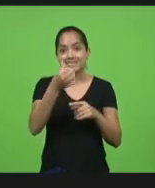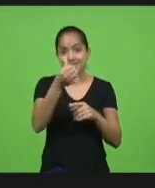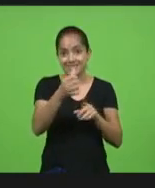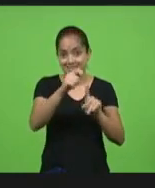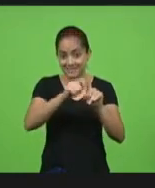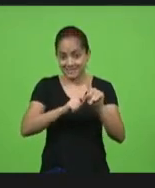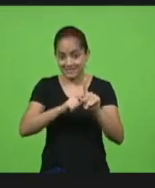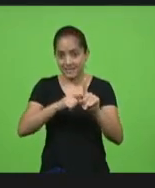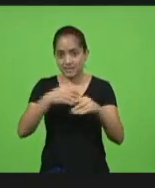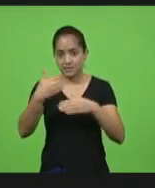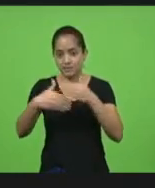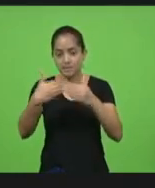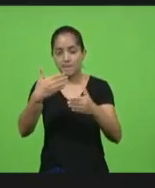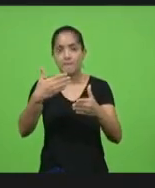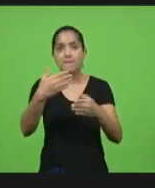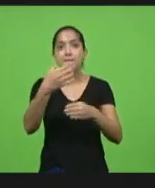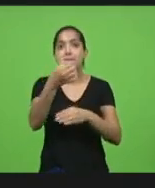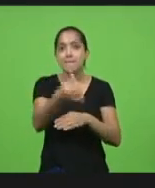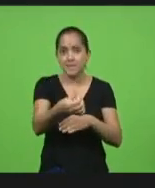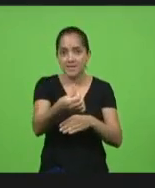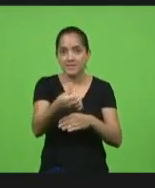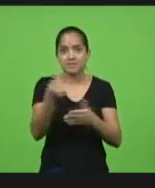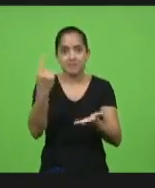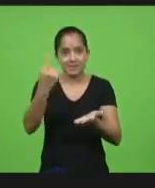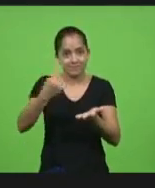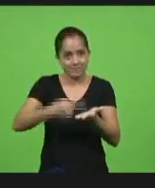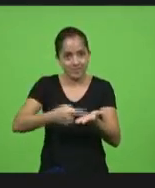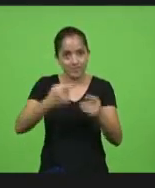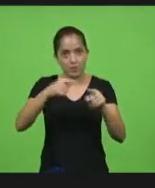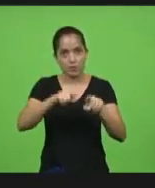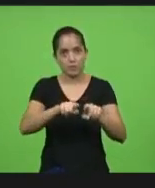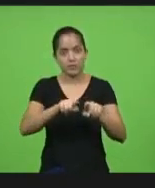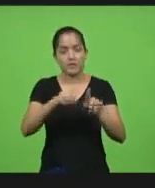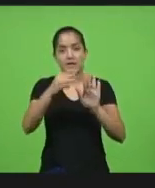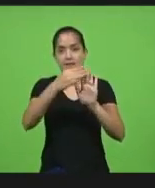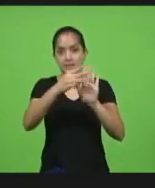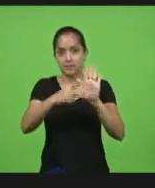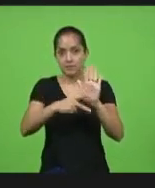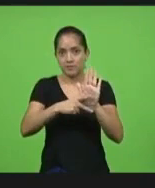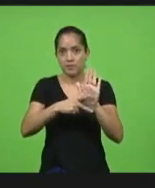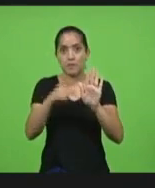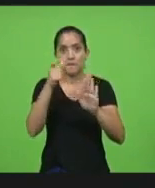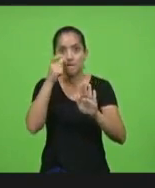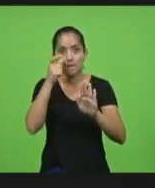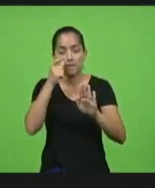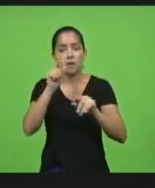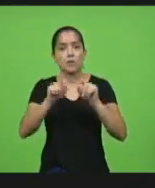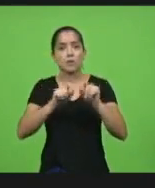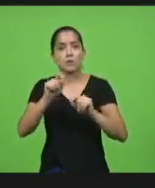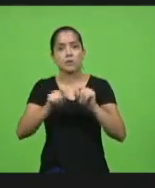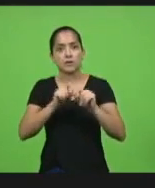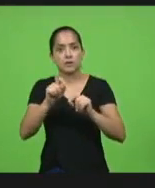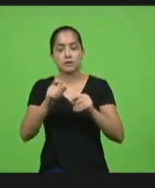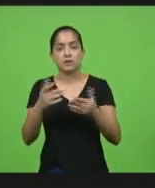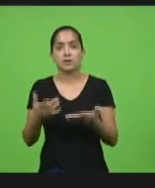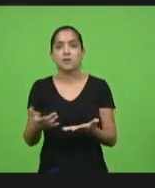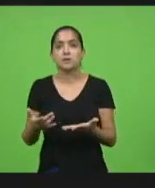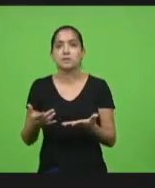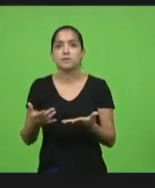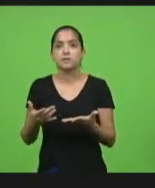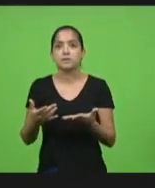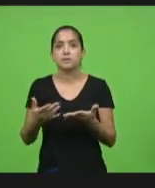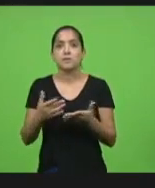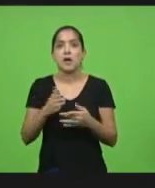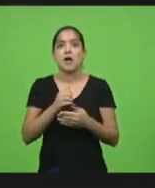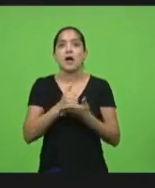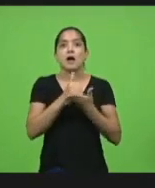para se firmar o convênio essa MP para quem está curioso para saber do que se trata trata-se do auxílio